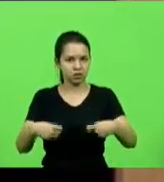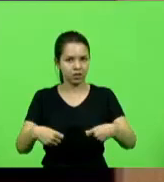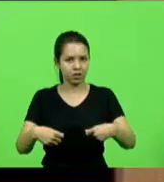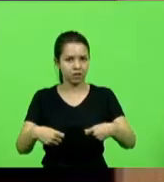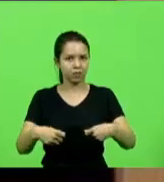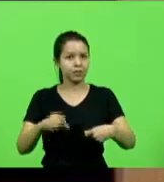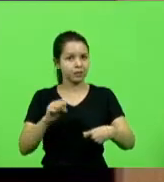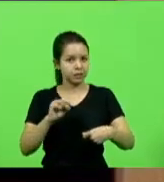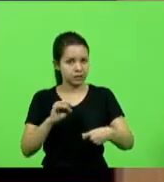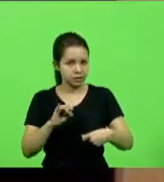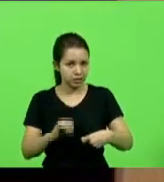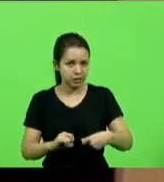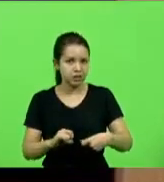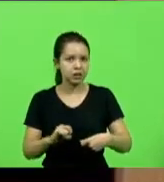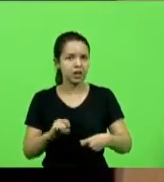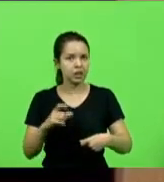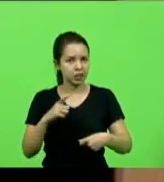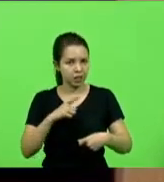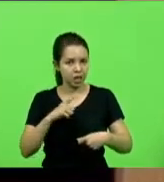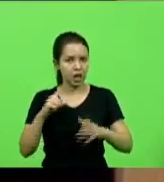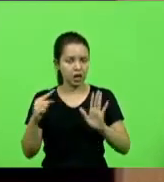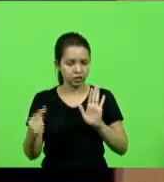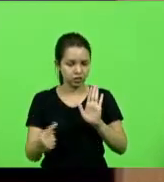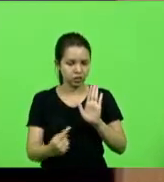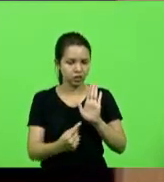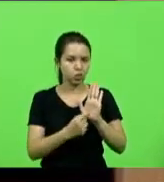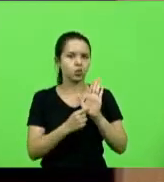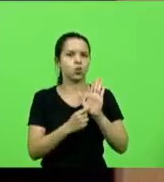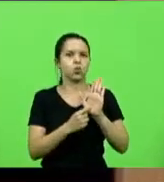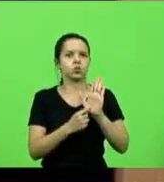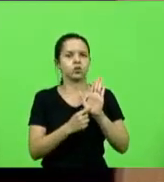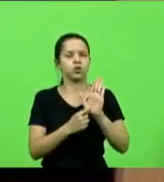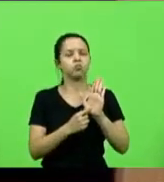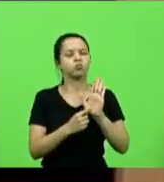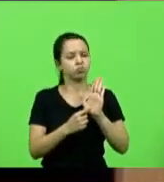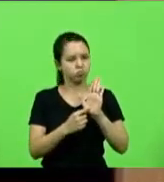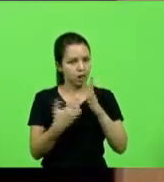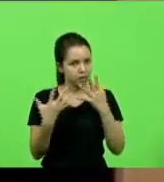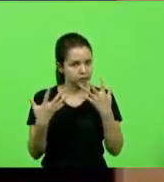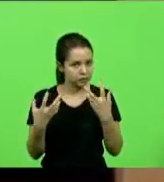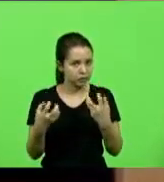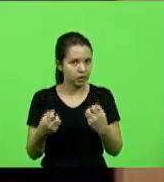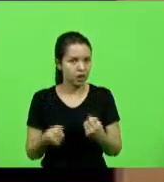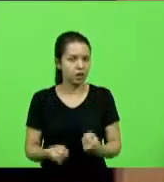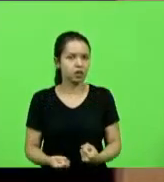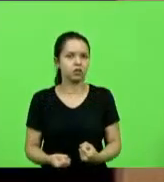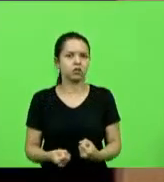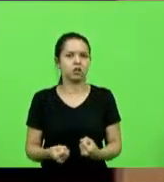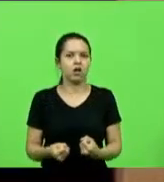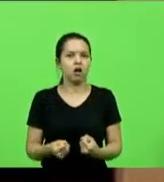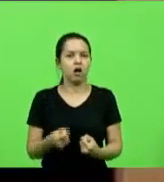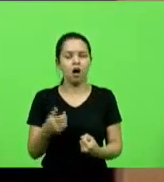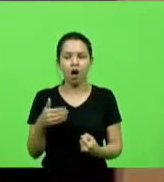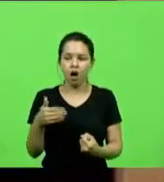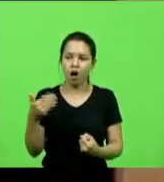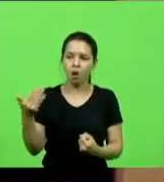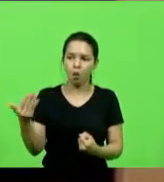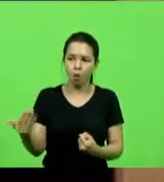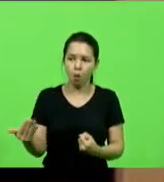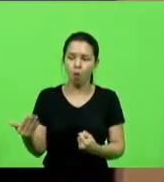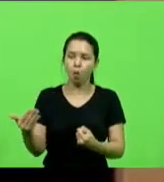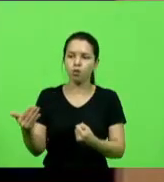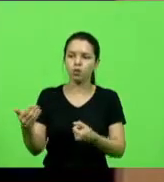denúncia para acusar então recebe deixa a outra parte se manifestar ouve